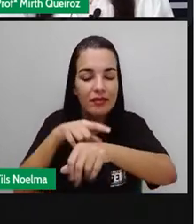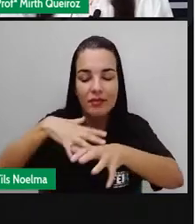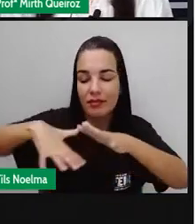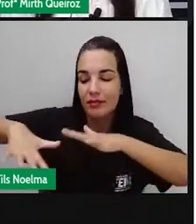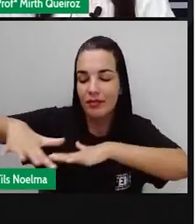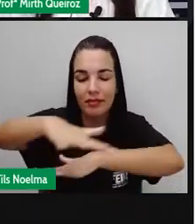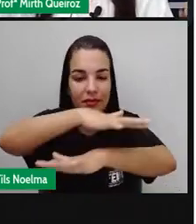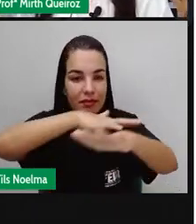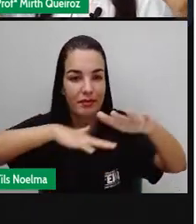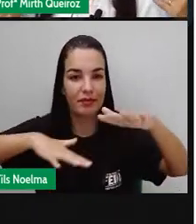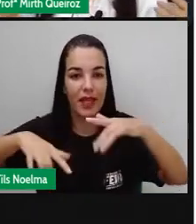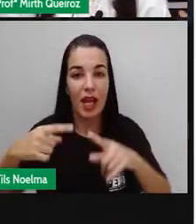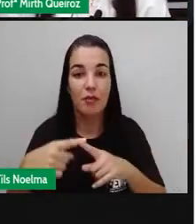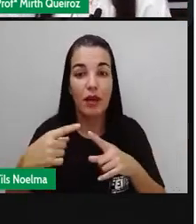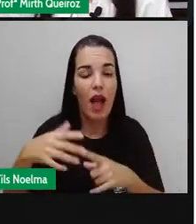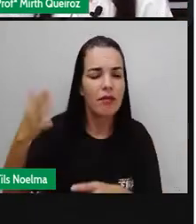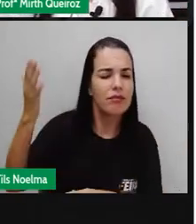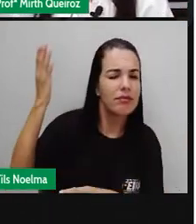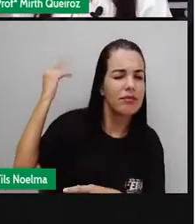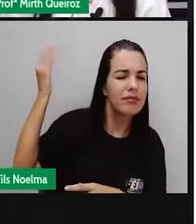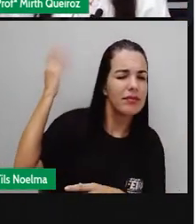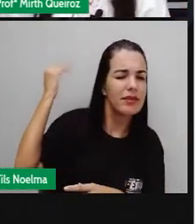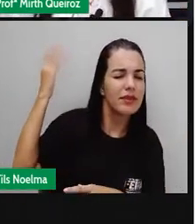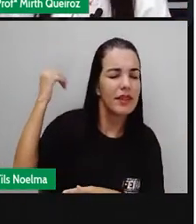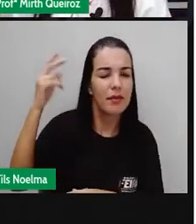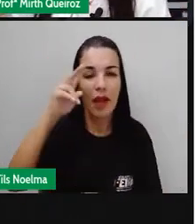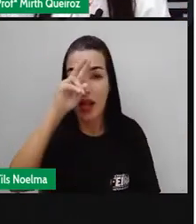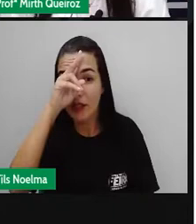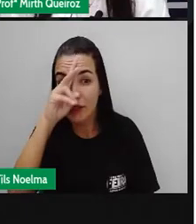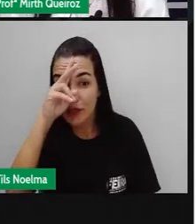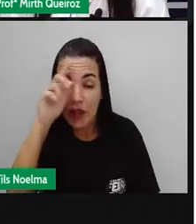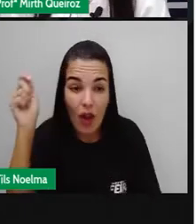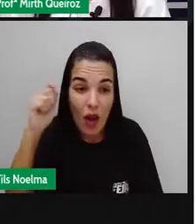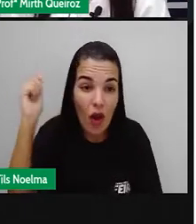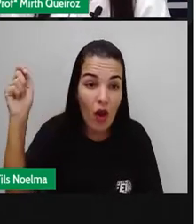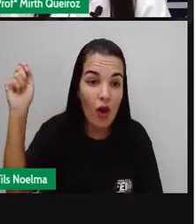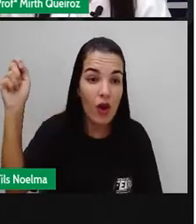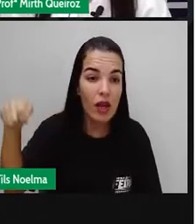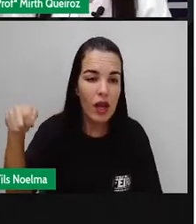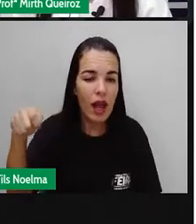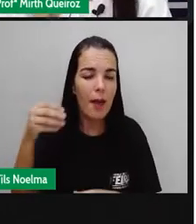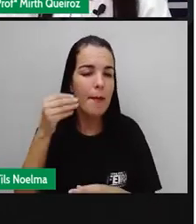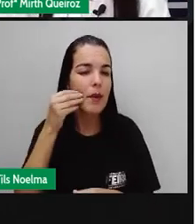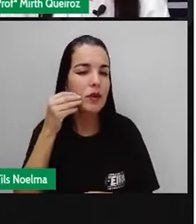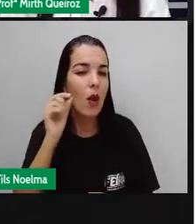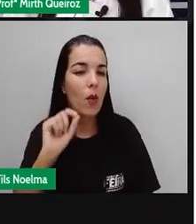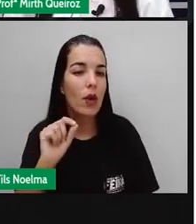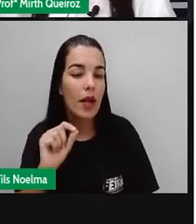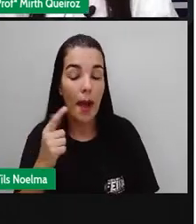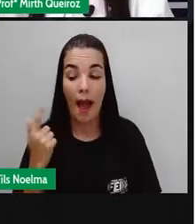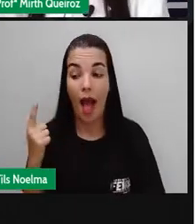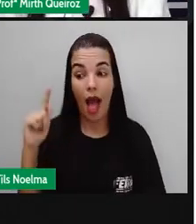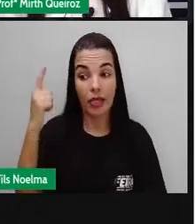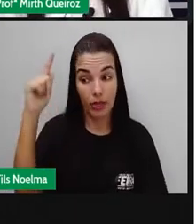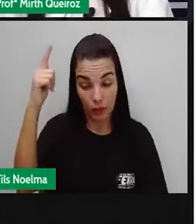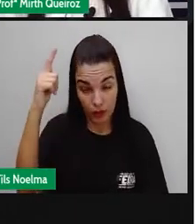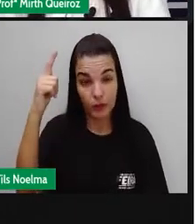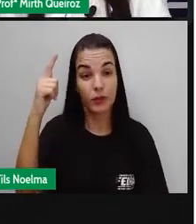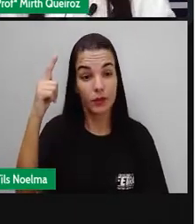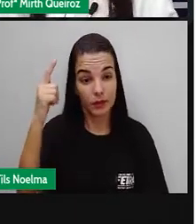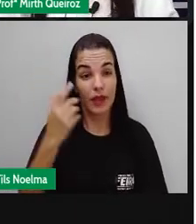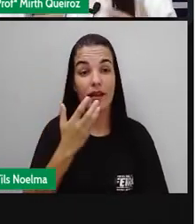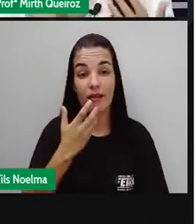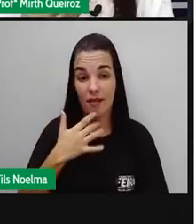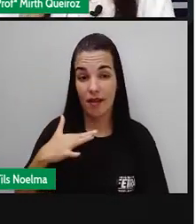contos de fadas, antigamente, da forma como eles eram constituídos, eles eram feitos mais para adultos do que para crianças.